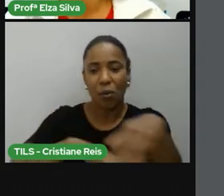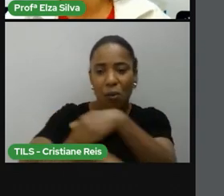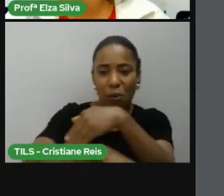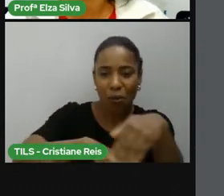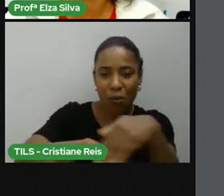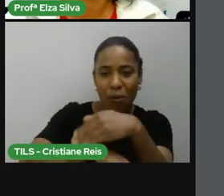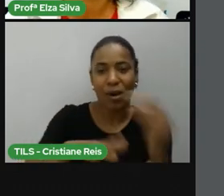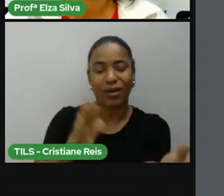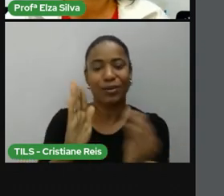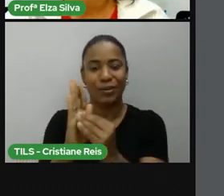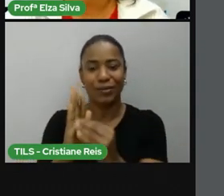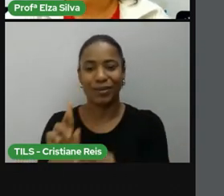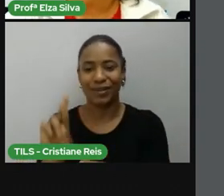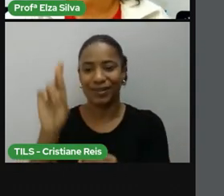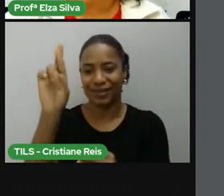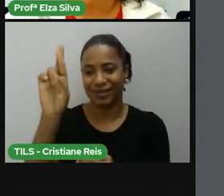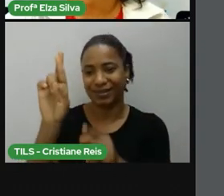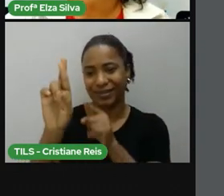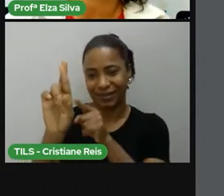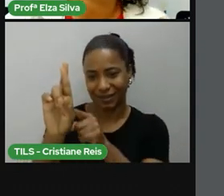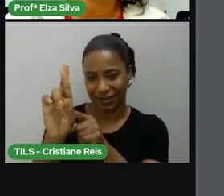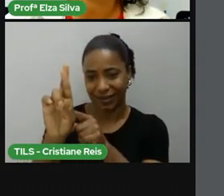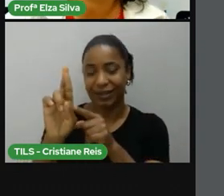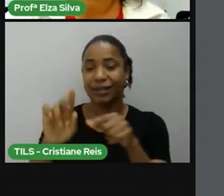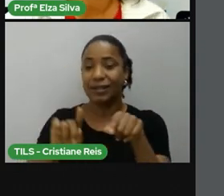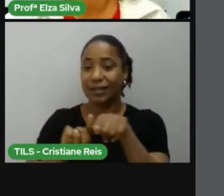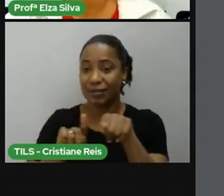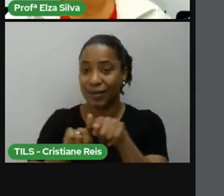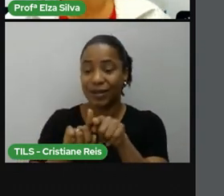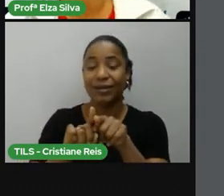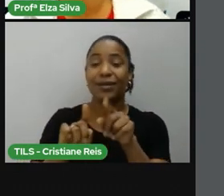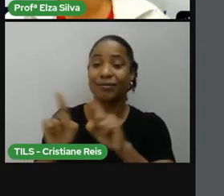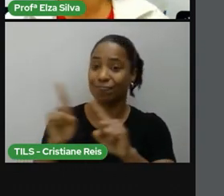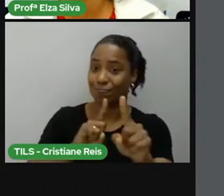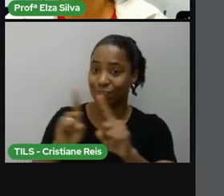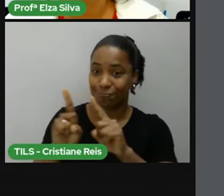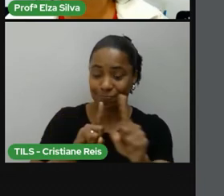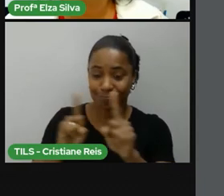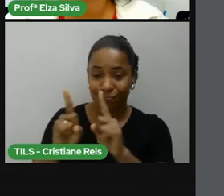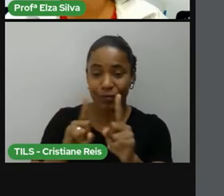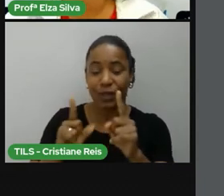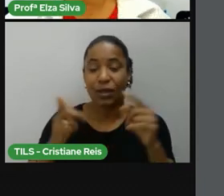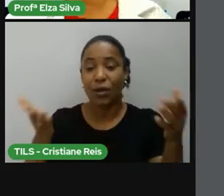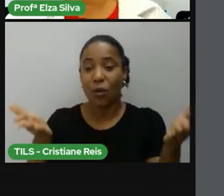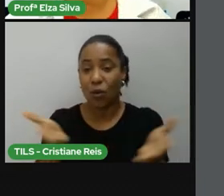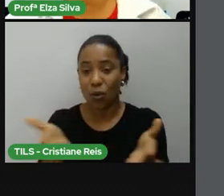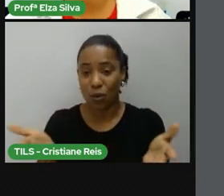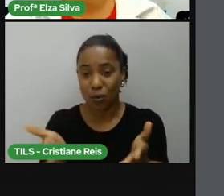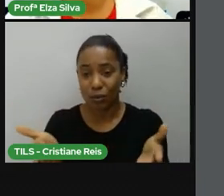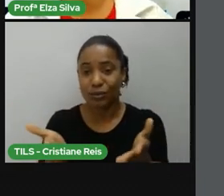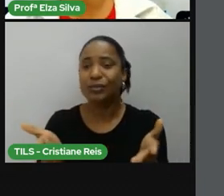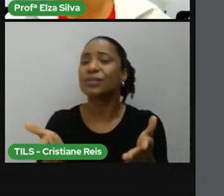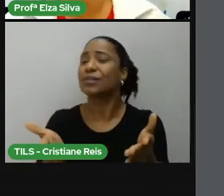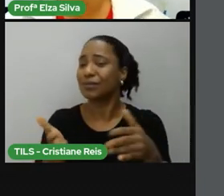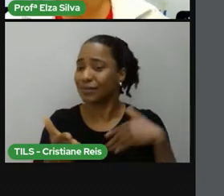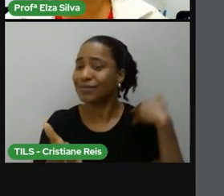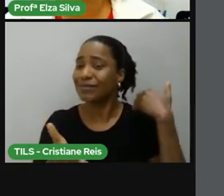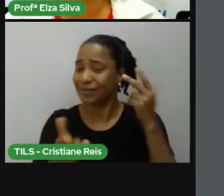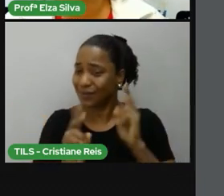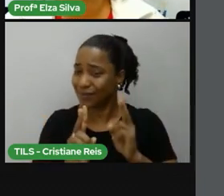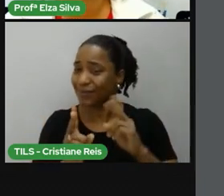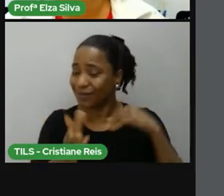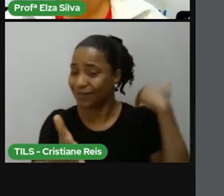e memoriais. E até os dias de hoje, ele inspira pessoas em todo o mundo que dão